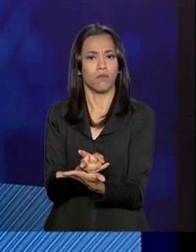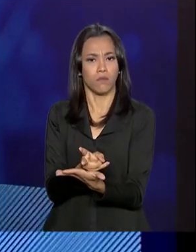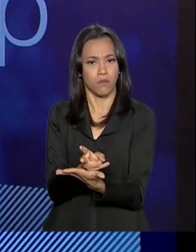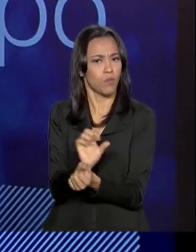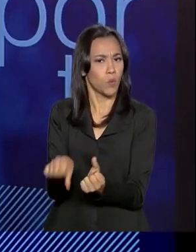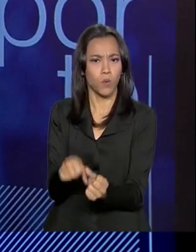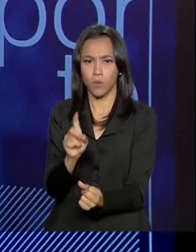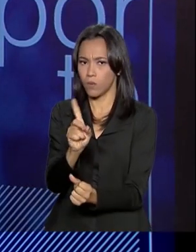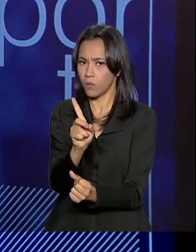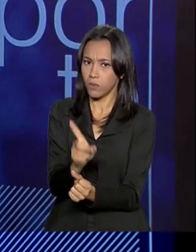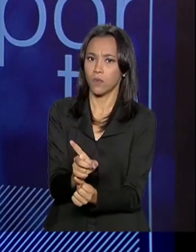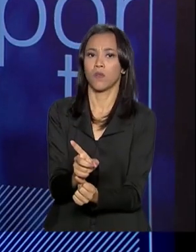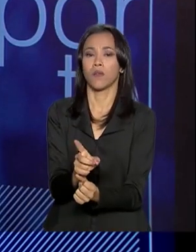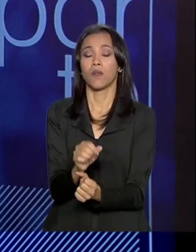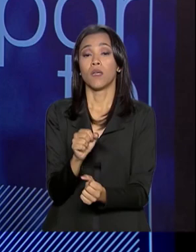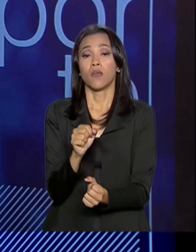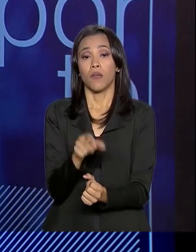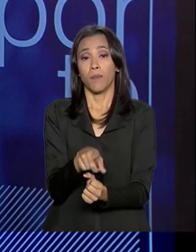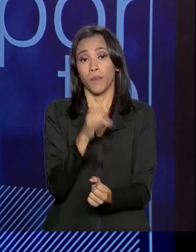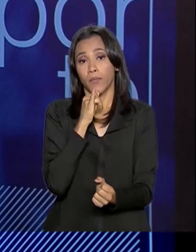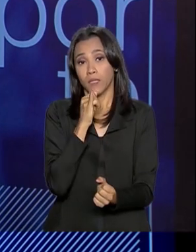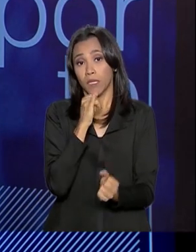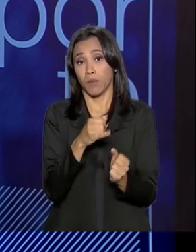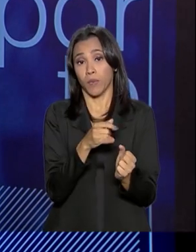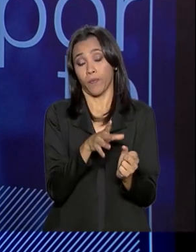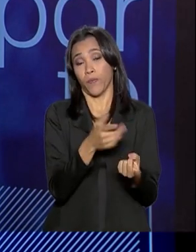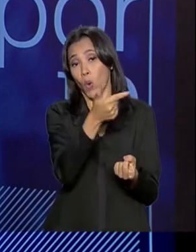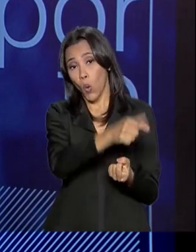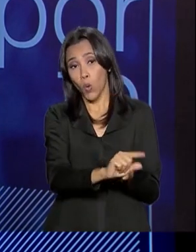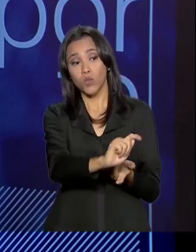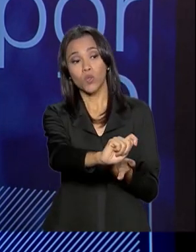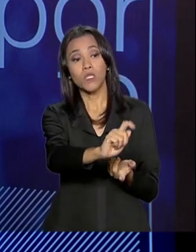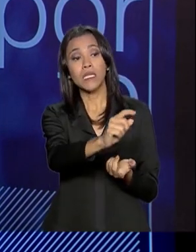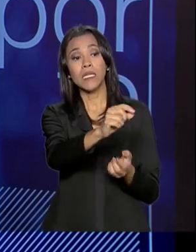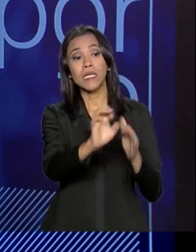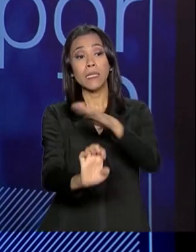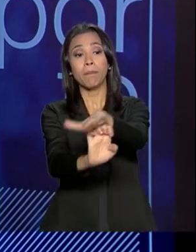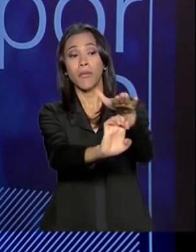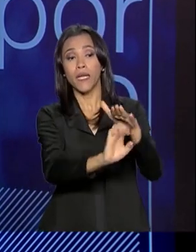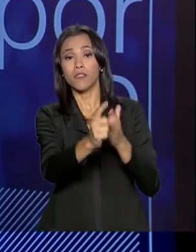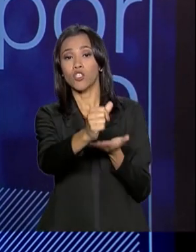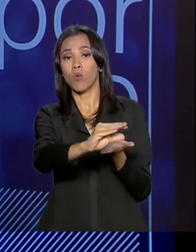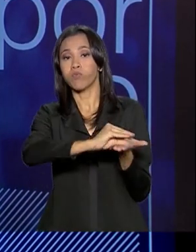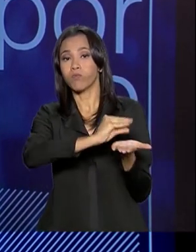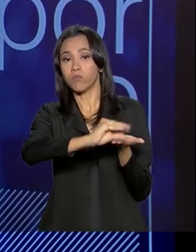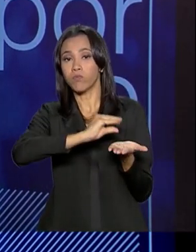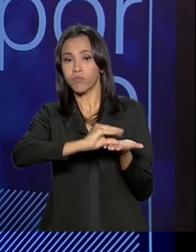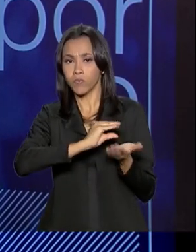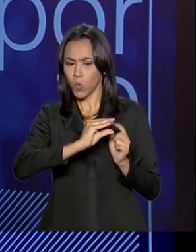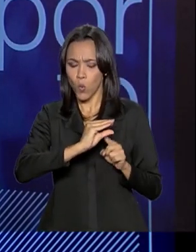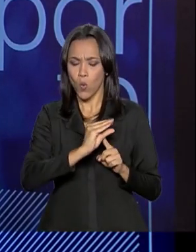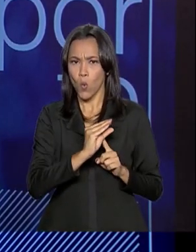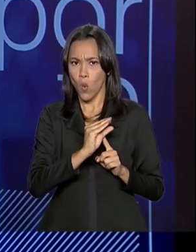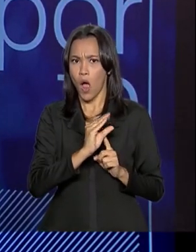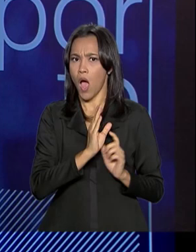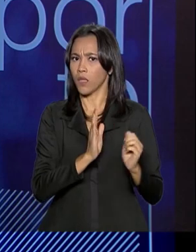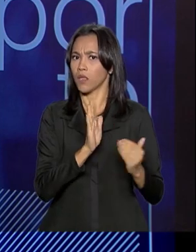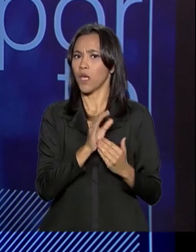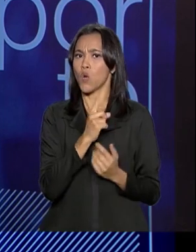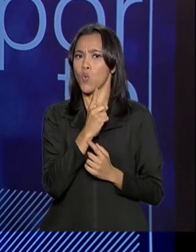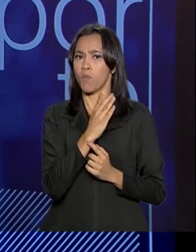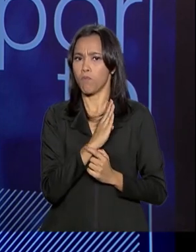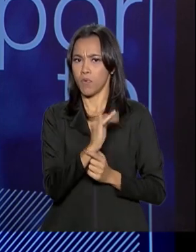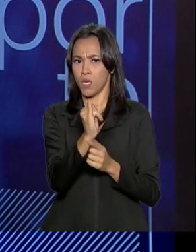no mercenato, na parte do mercenato, que é a doação de empresas, ela chega a 1 bilhão e 300,